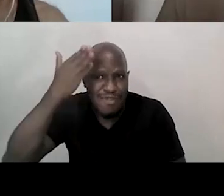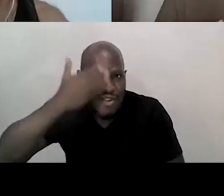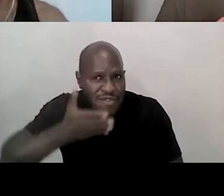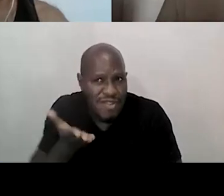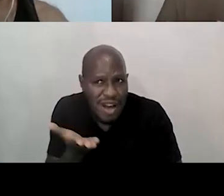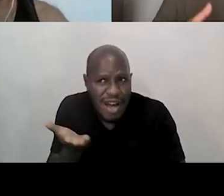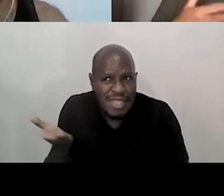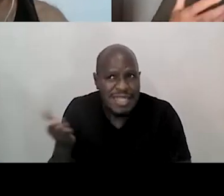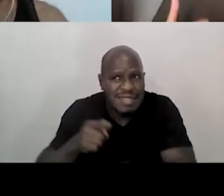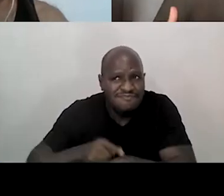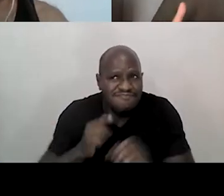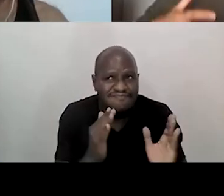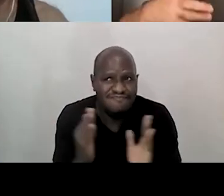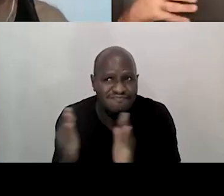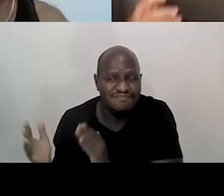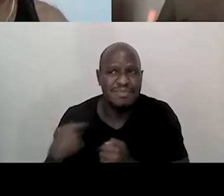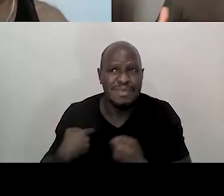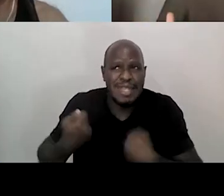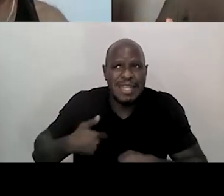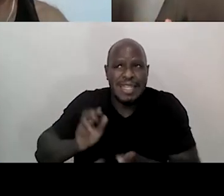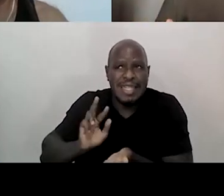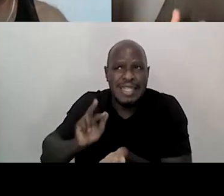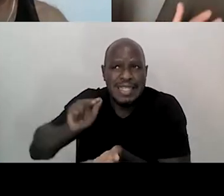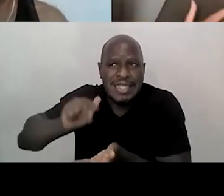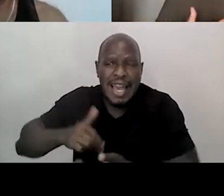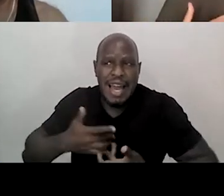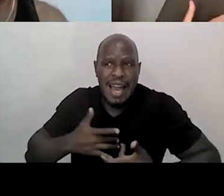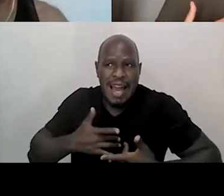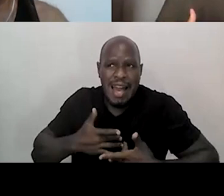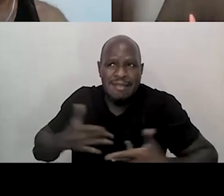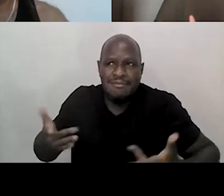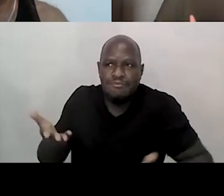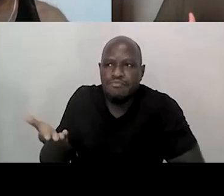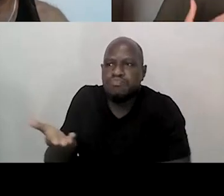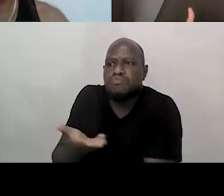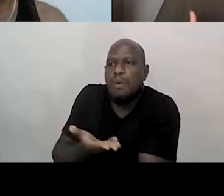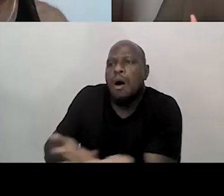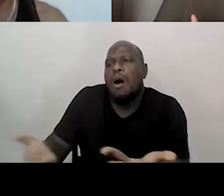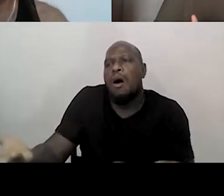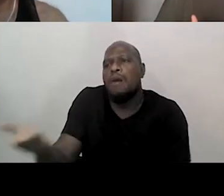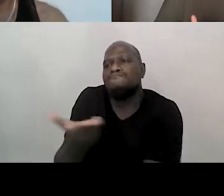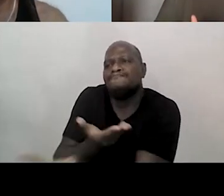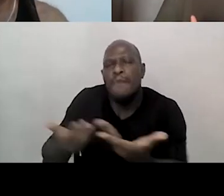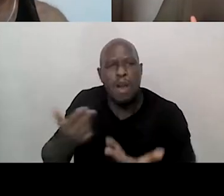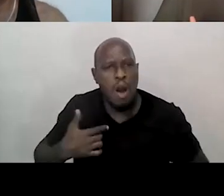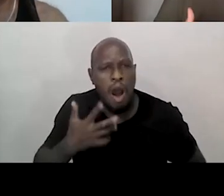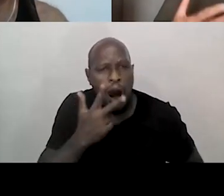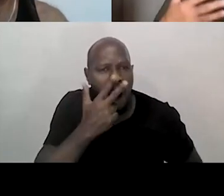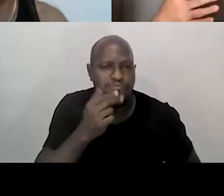precisa ser chegar aberto para o outro. E eu acho que isso o palhaço sabe fazer.